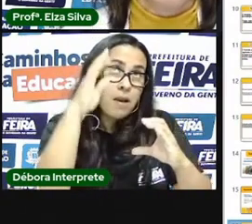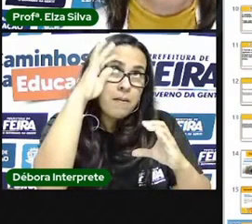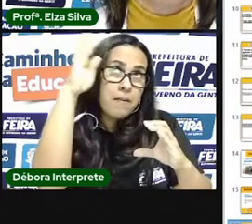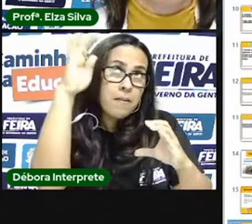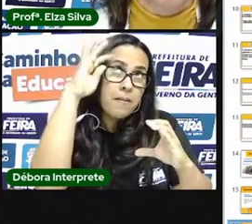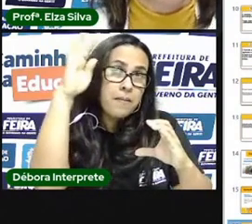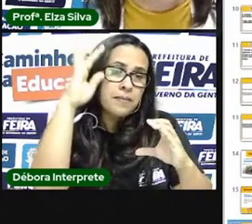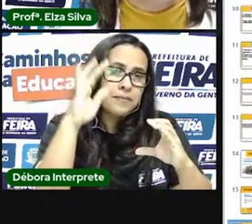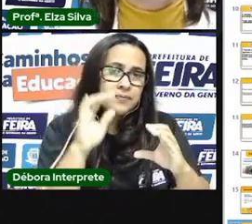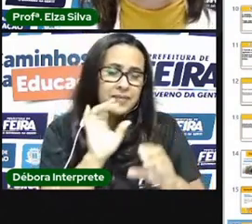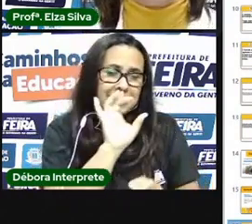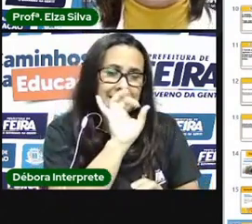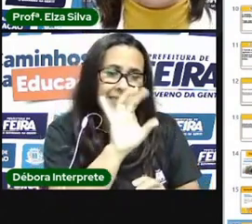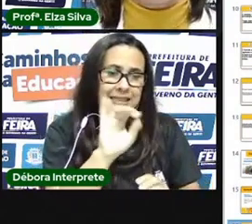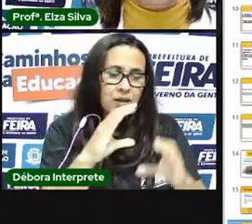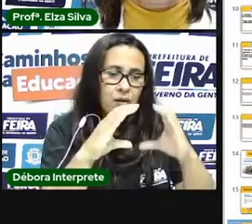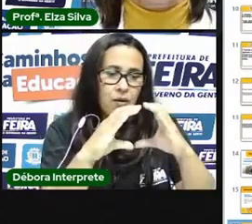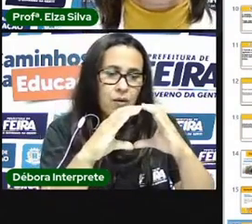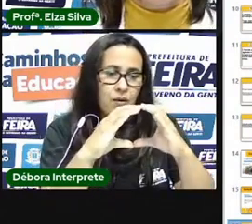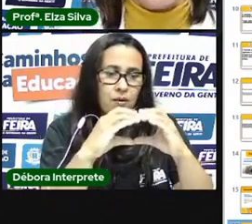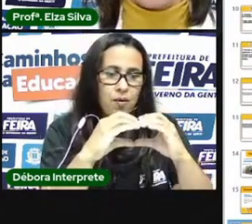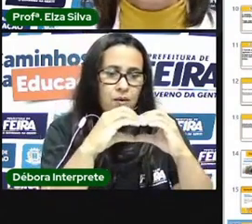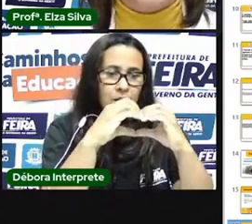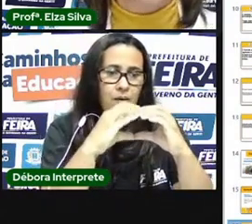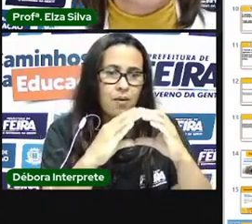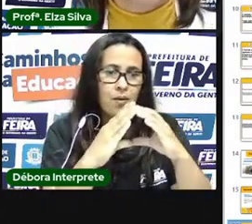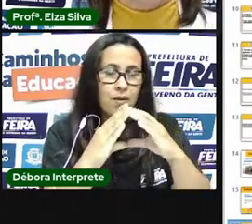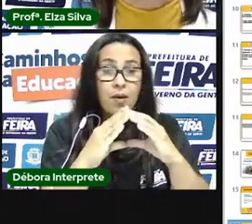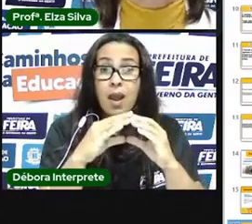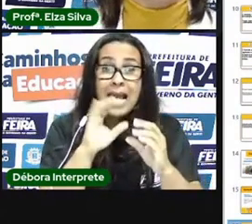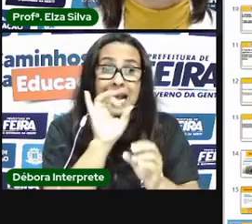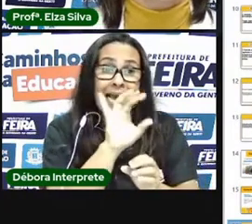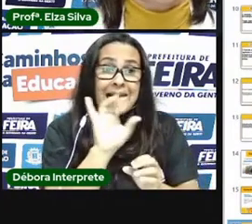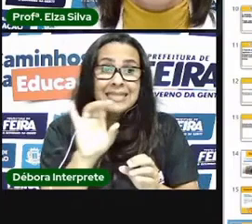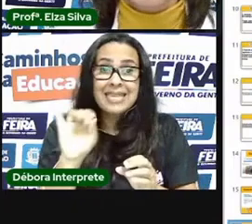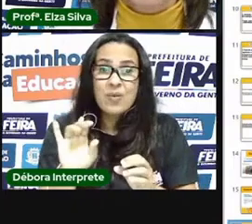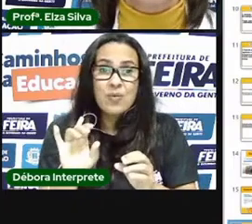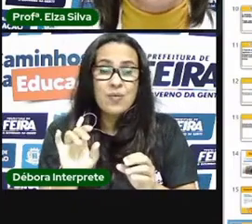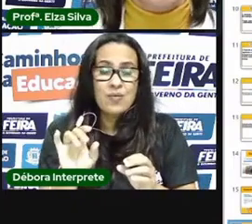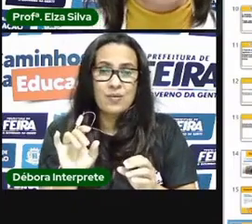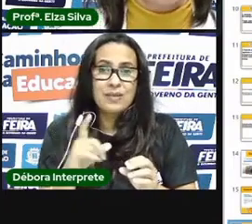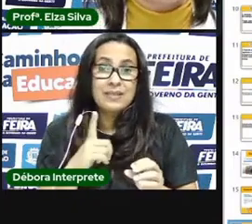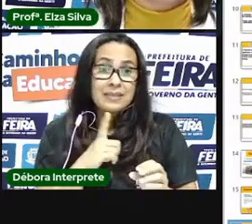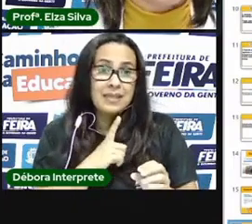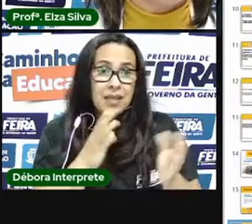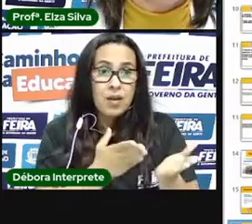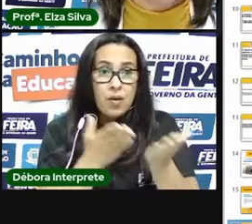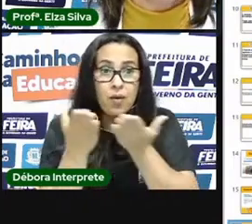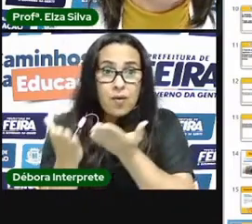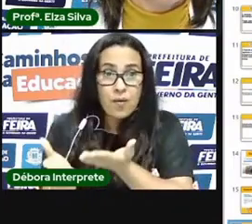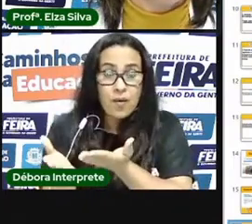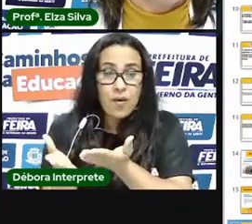formato diferente e tem uma intenção observem bem a imagem do lado identifiquem os